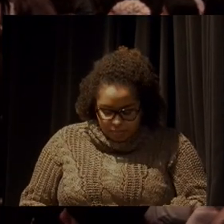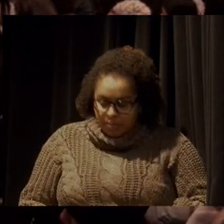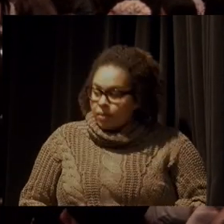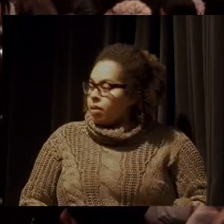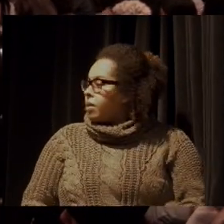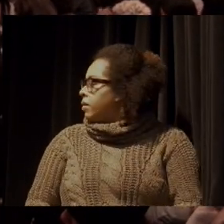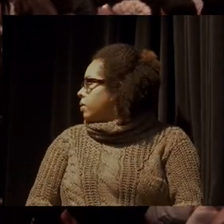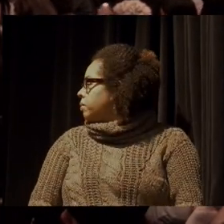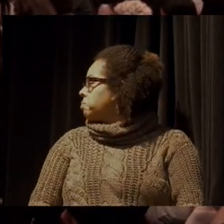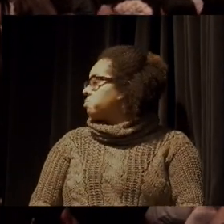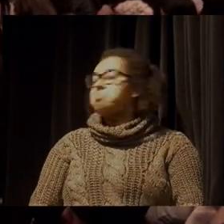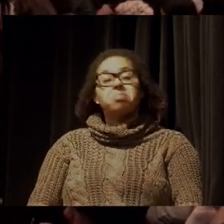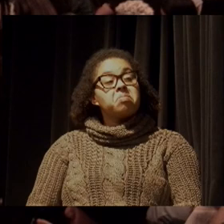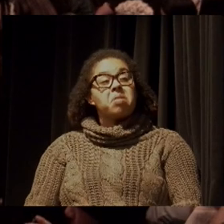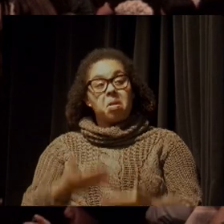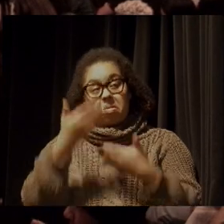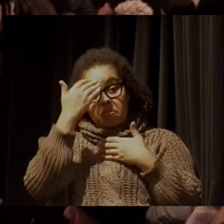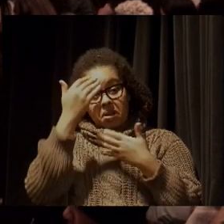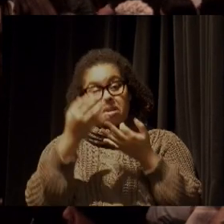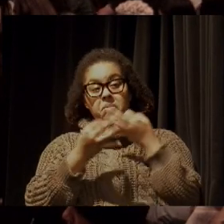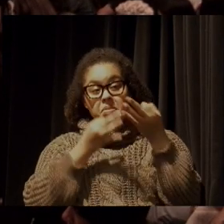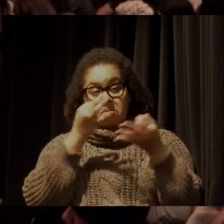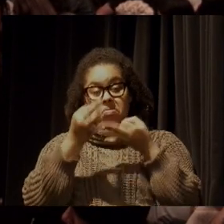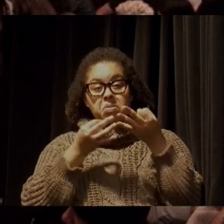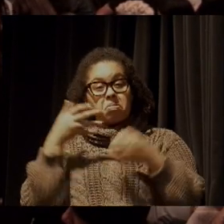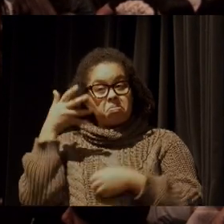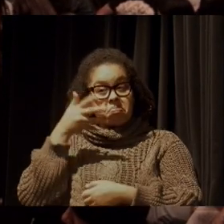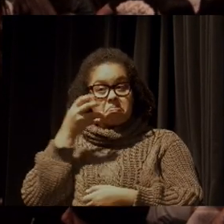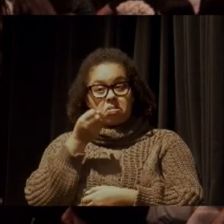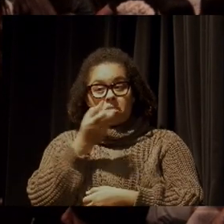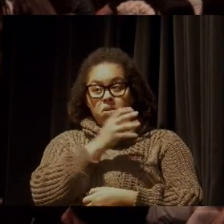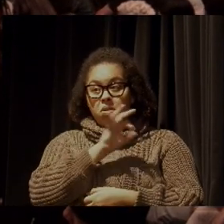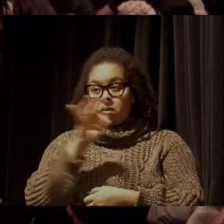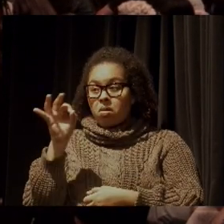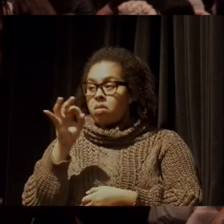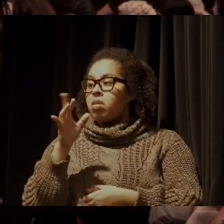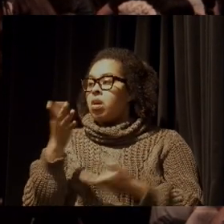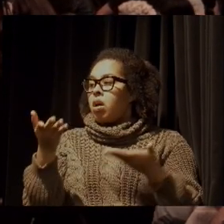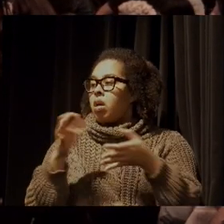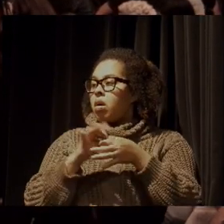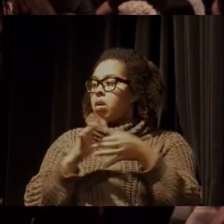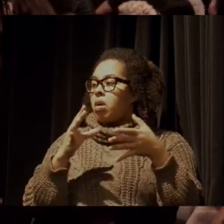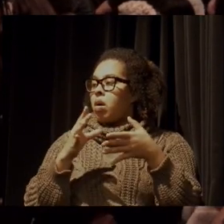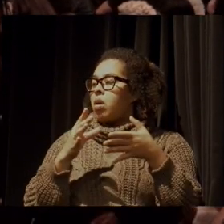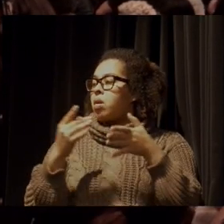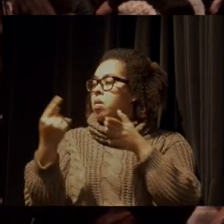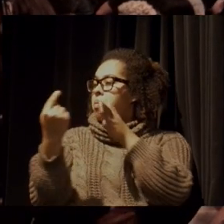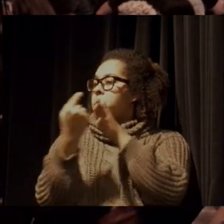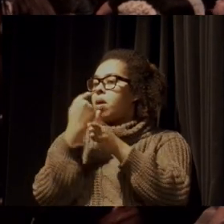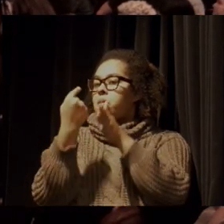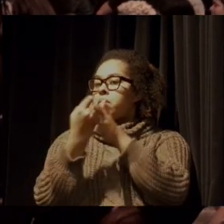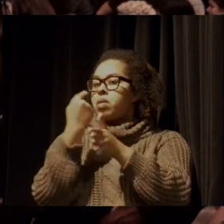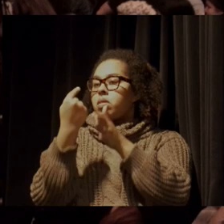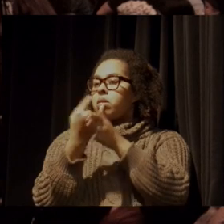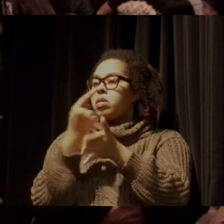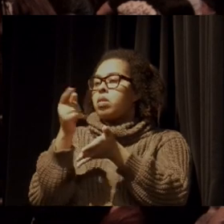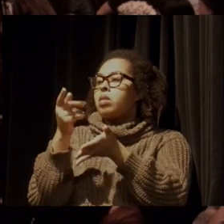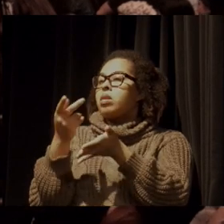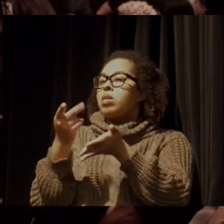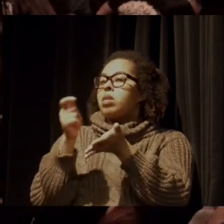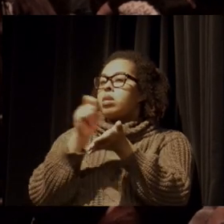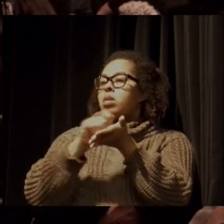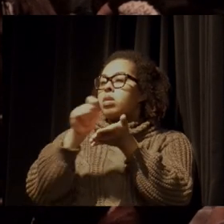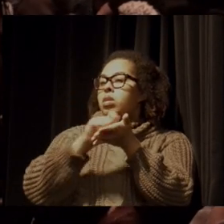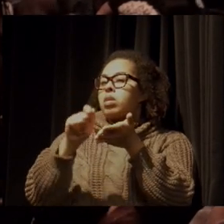Excelentes colocações, Fábio, obrigado. Pessoal, está aberto para perguntas por escrito para serem